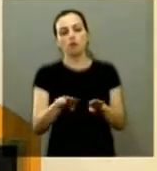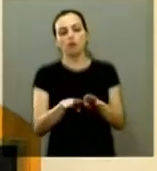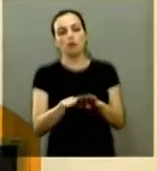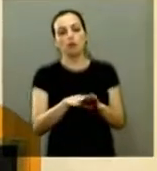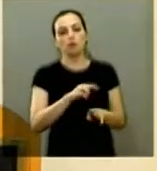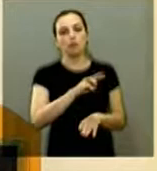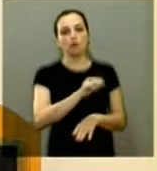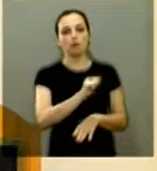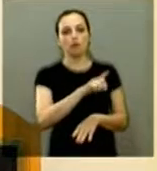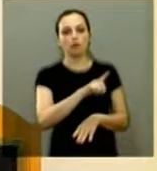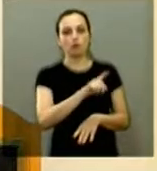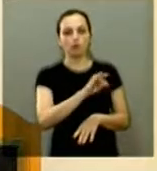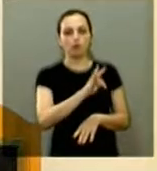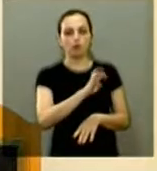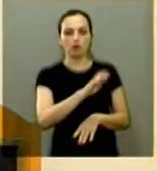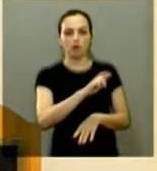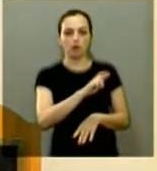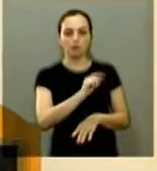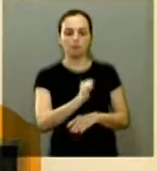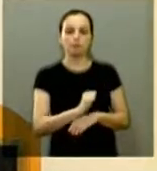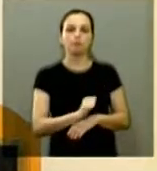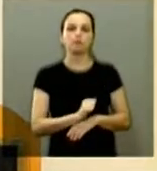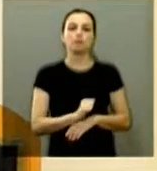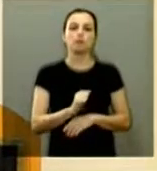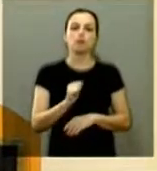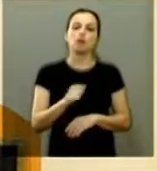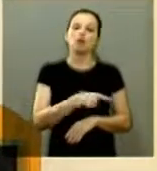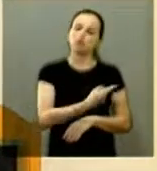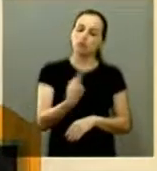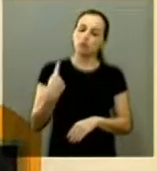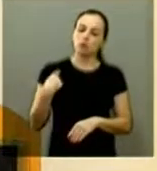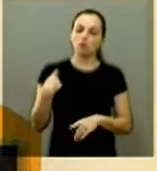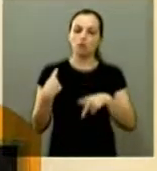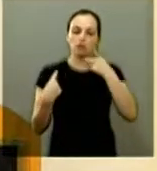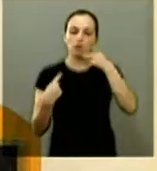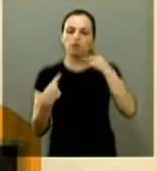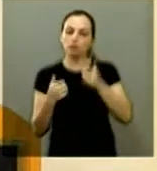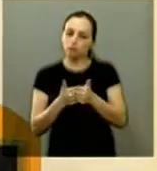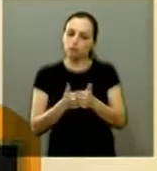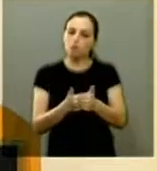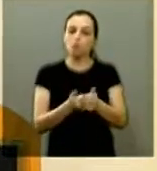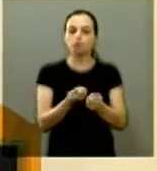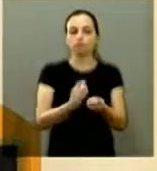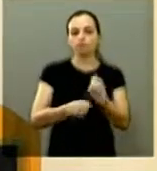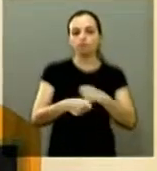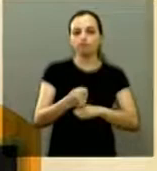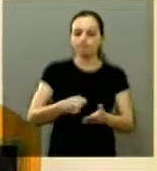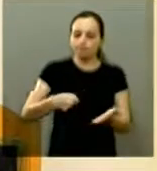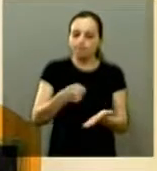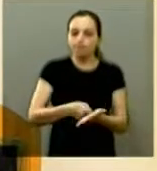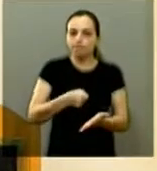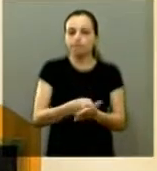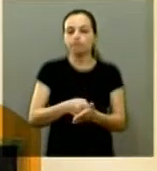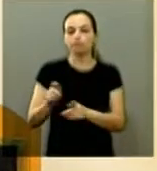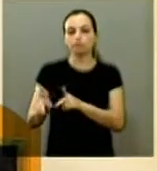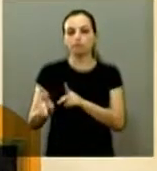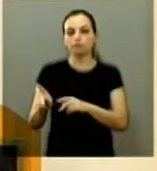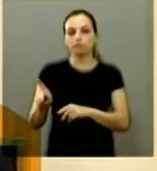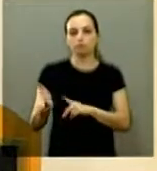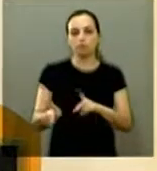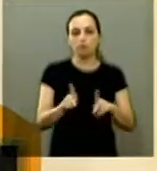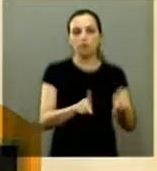dizer que nós vereadores estamos sempre muito próximos da administração e somos muito cobrados pela população